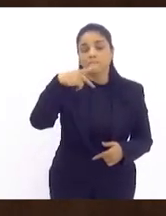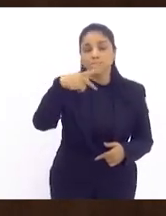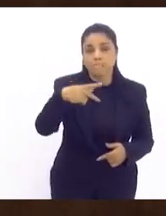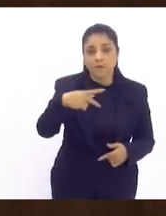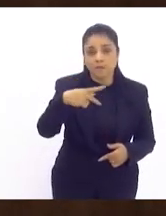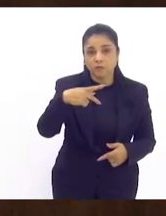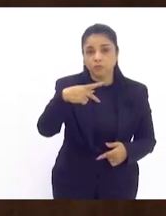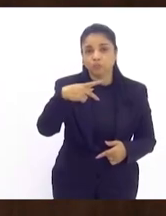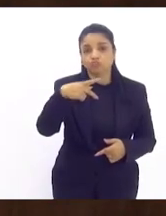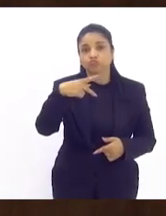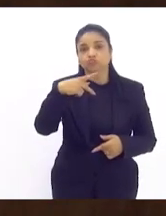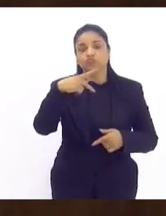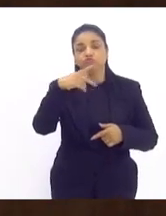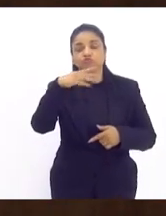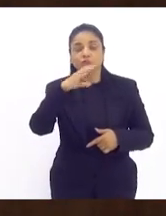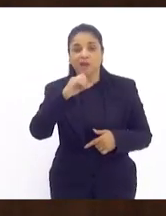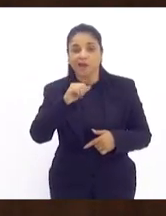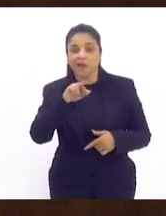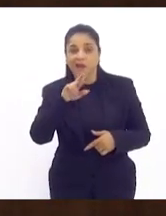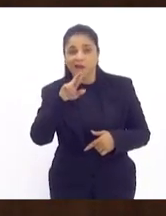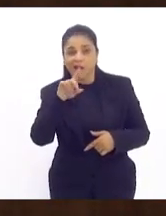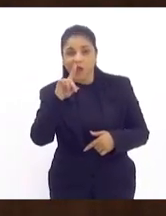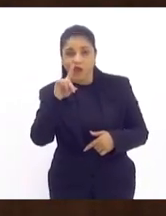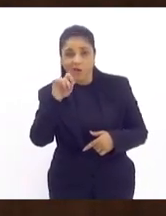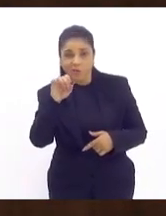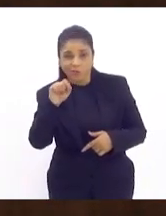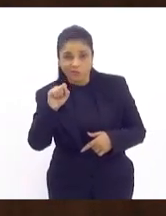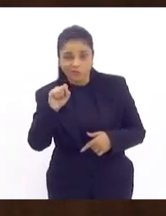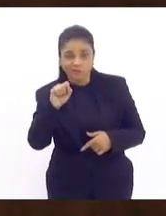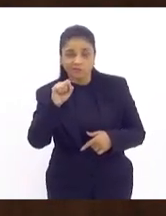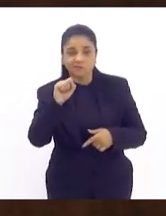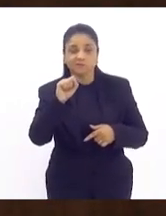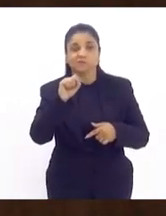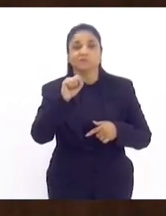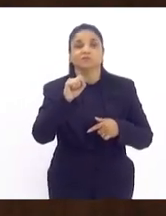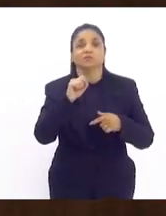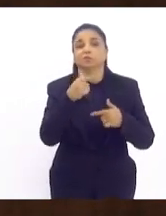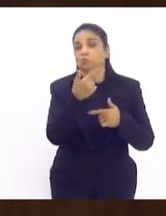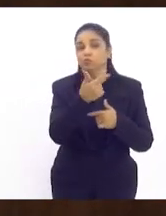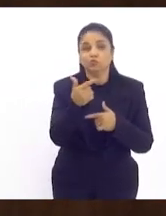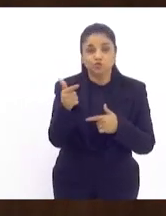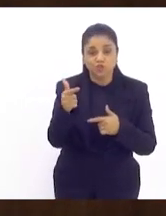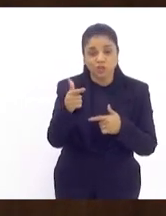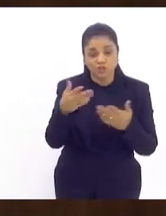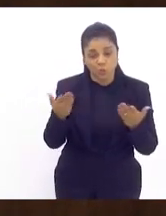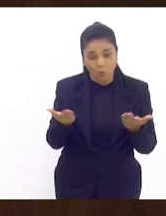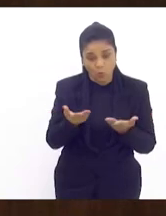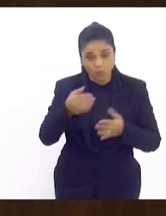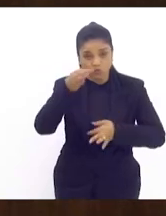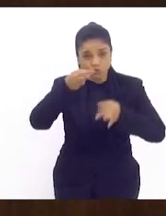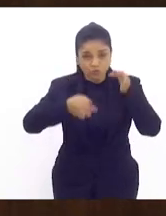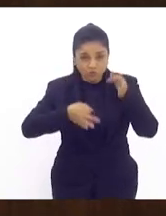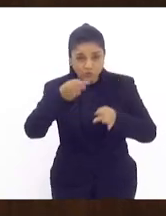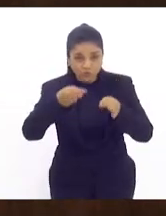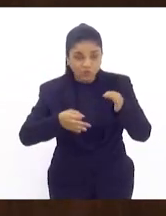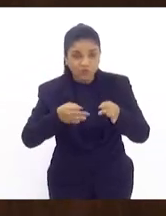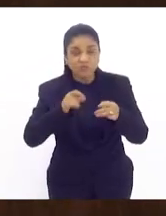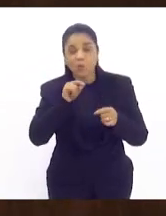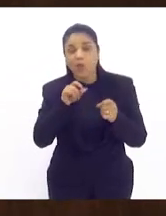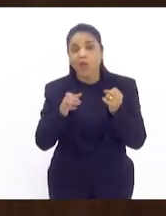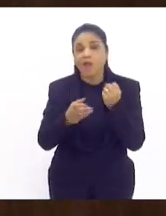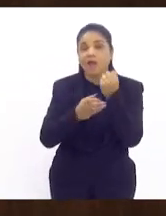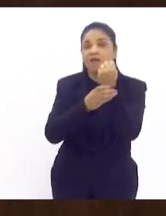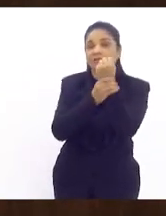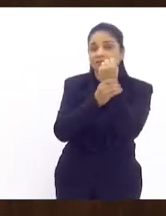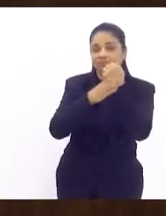cargos carreiras e salários então tão importante quanto fazer a justiça hoje é garantir que